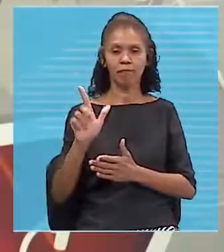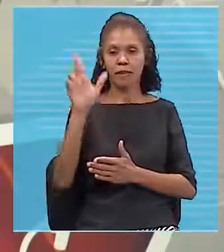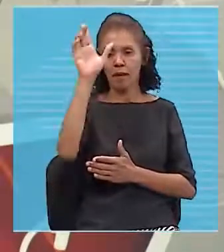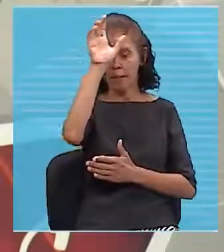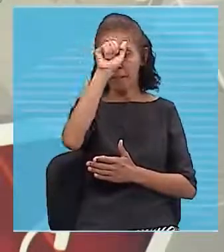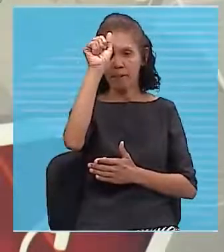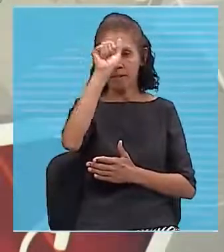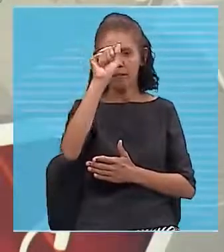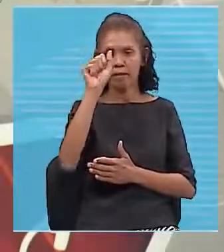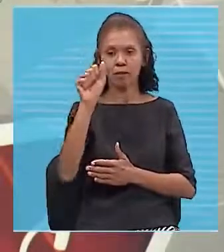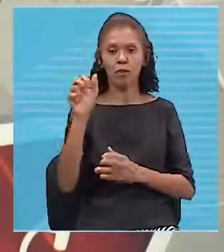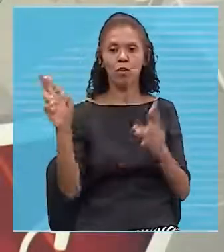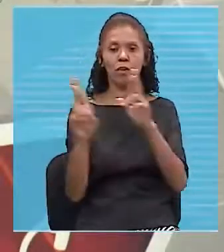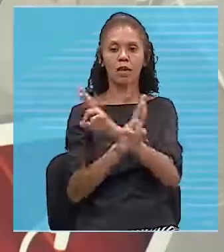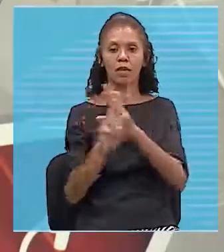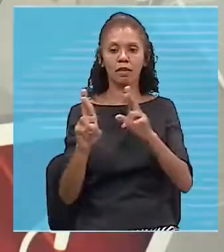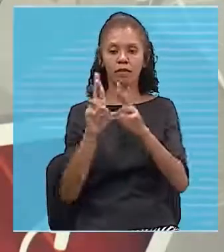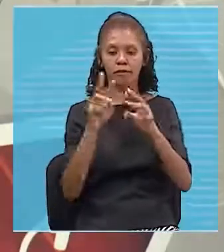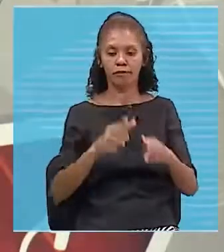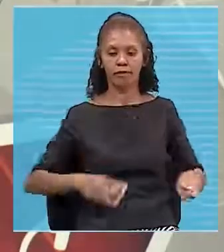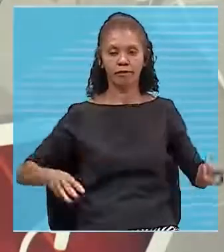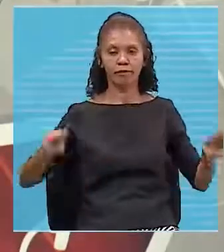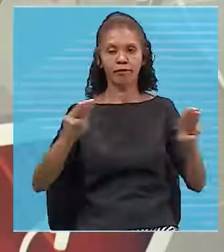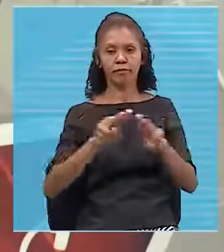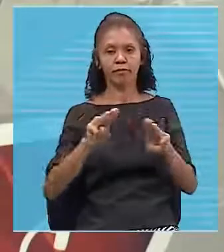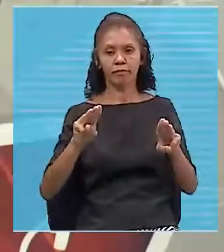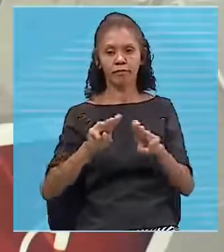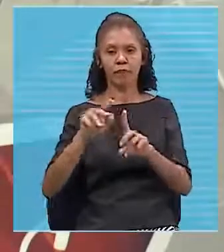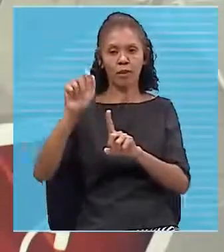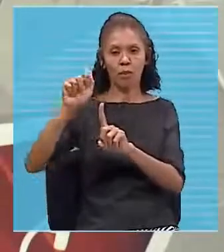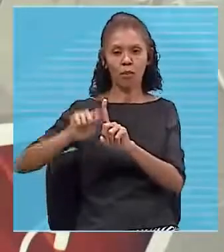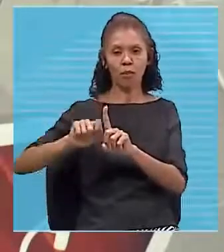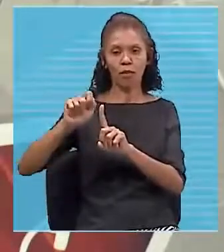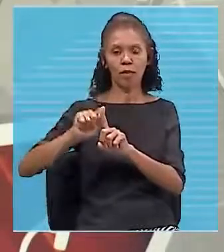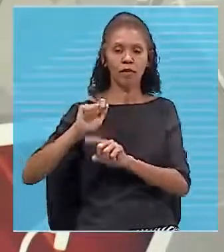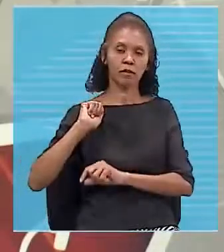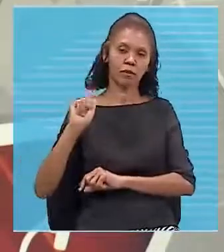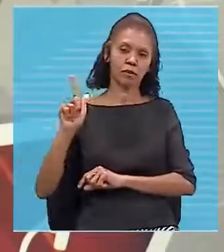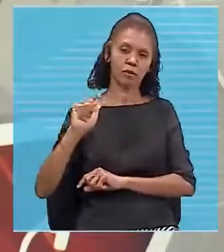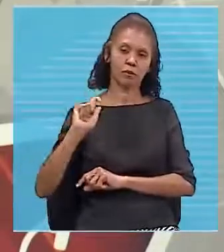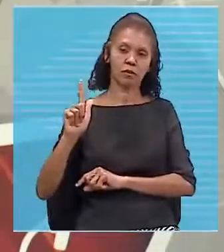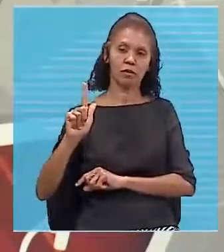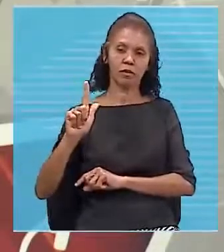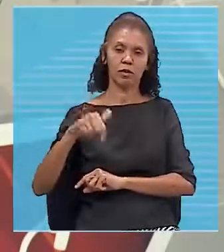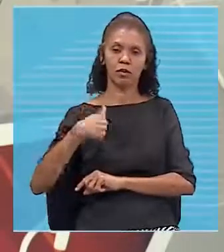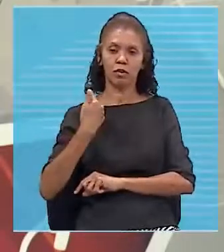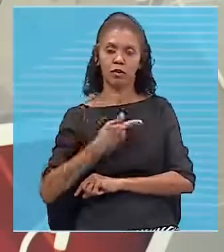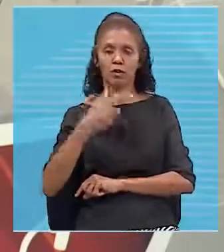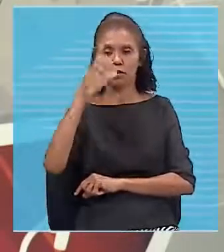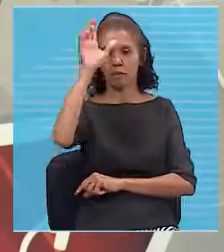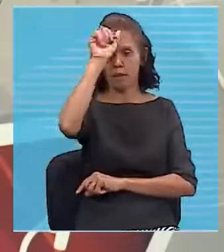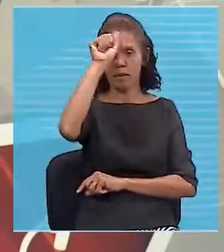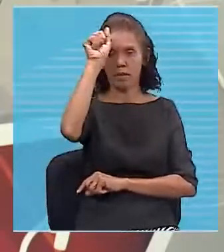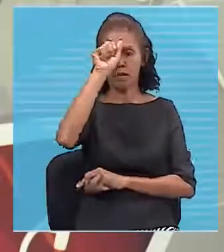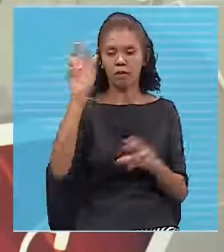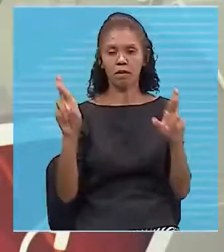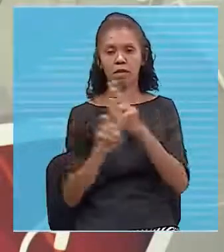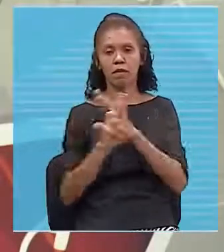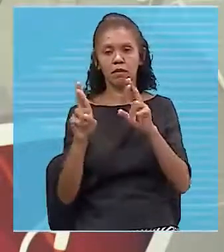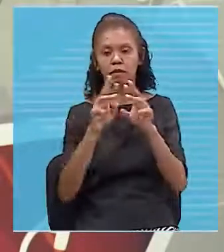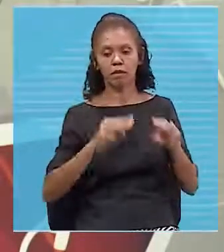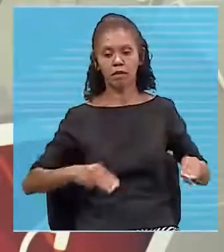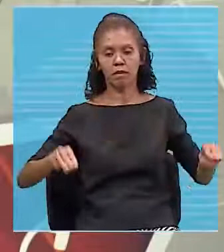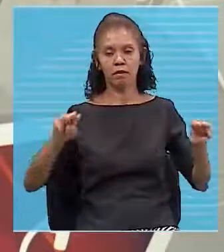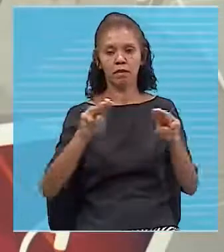de campo magnético, né? Todo esse mês de agosto a gente trabalhou com o magnetismo nesse